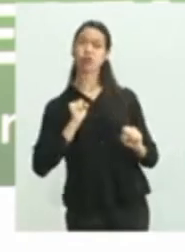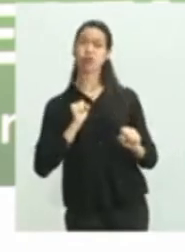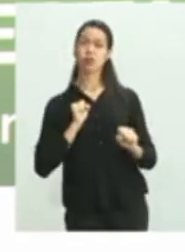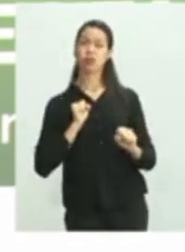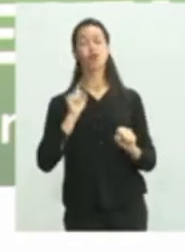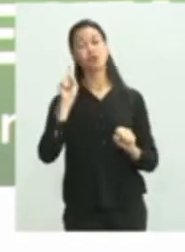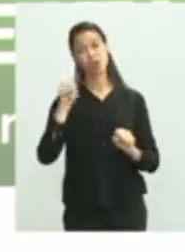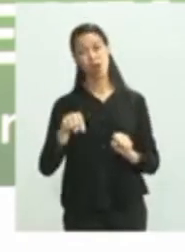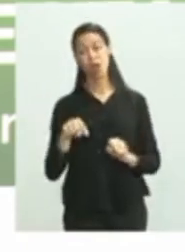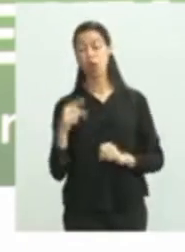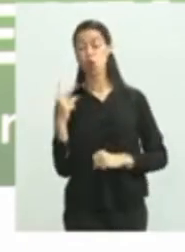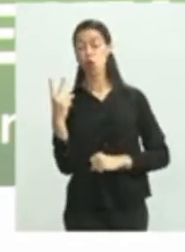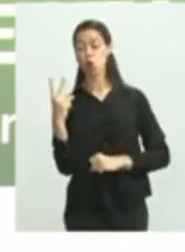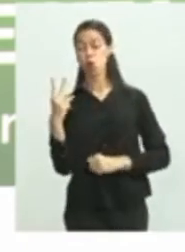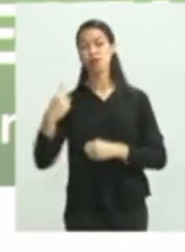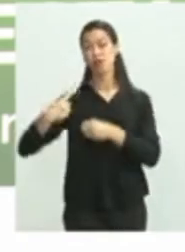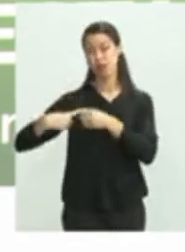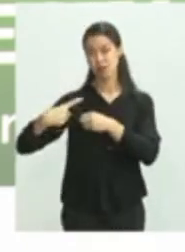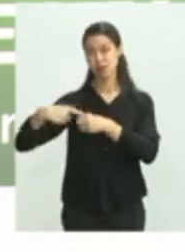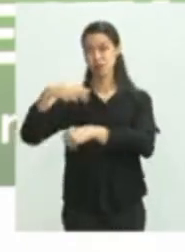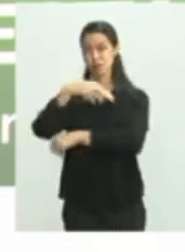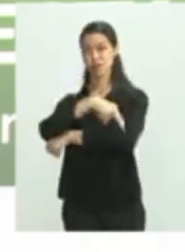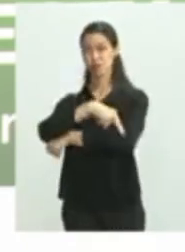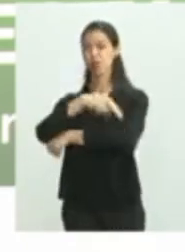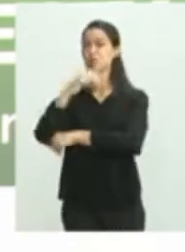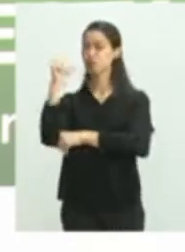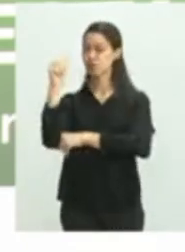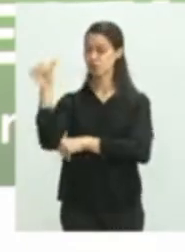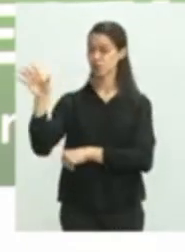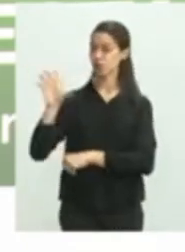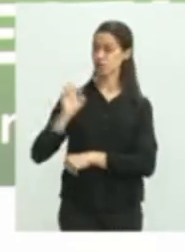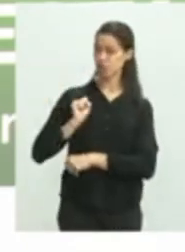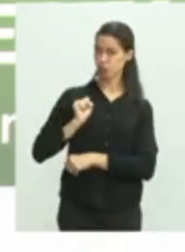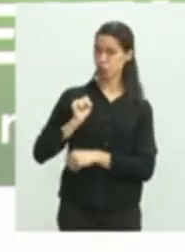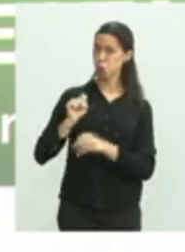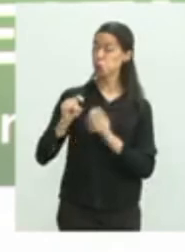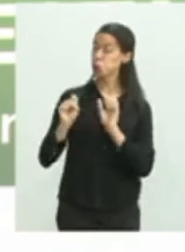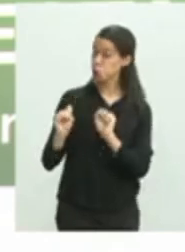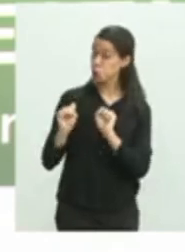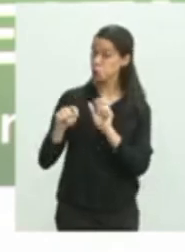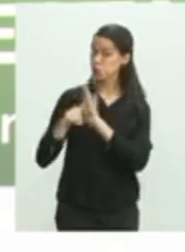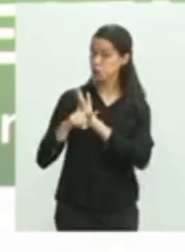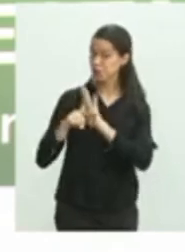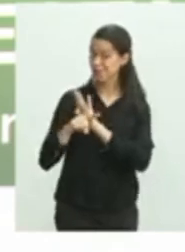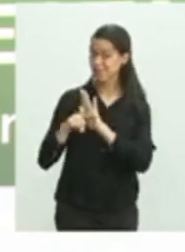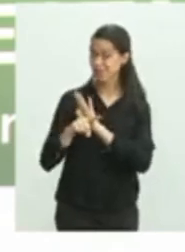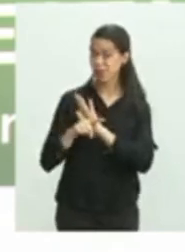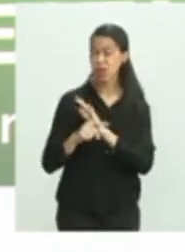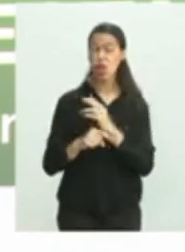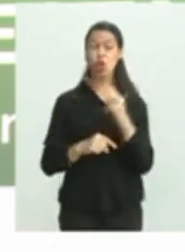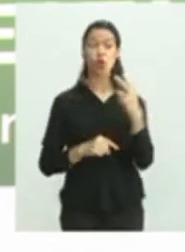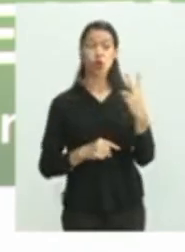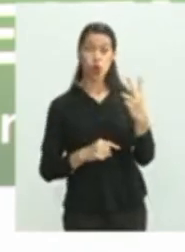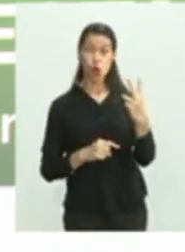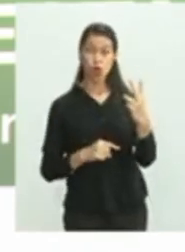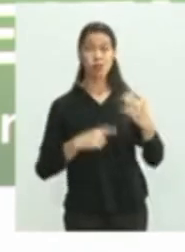2 profissionais de saúde que atenderam no município de Bataiporã. Então, para responder a você,